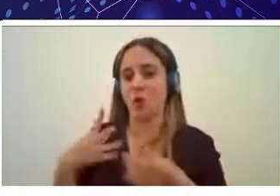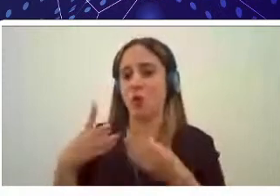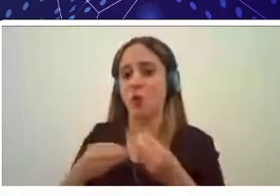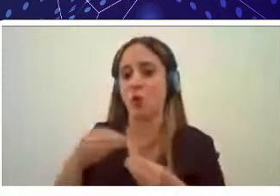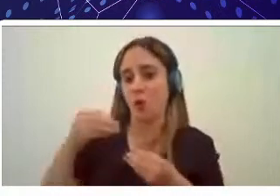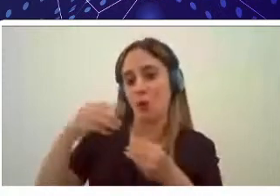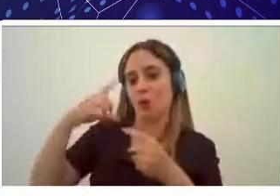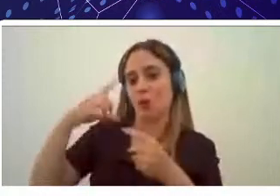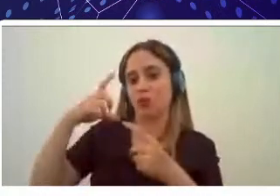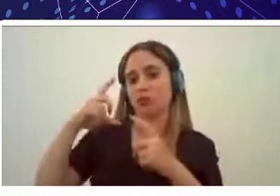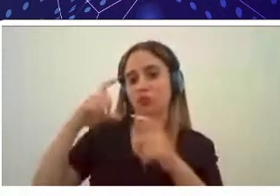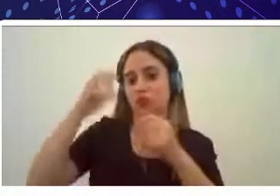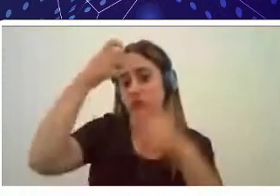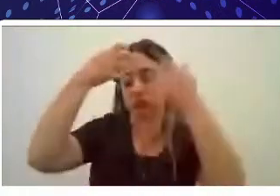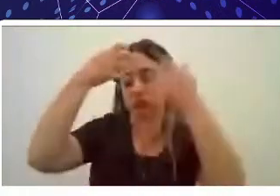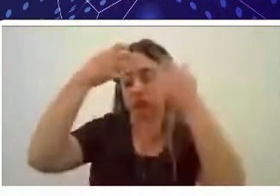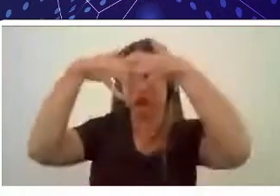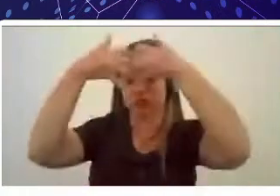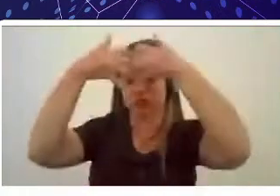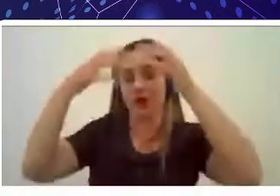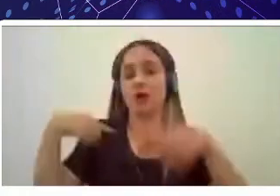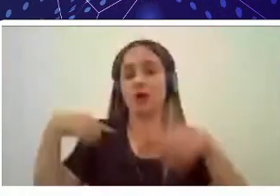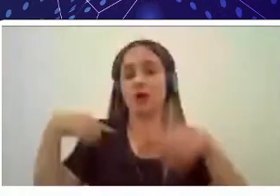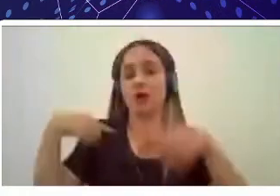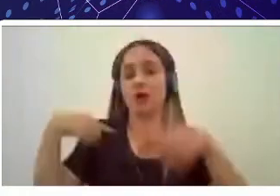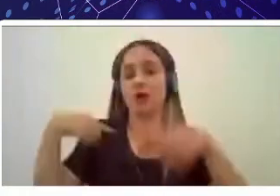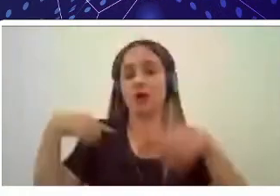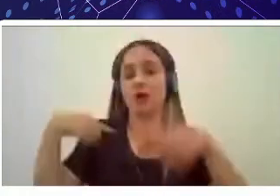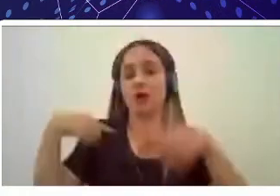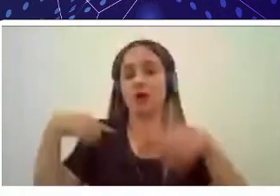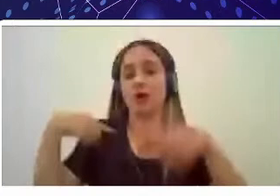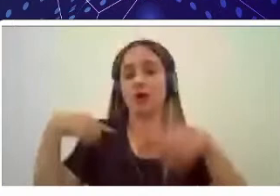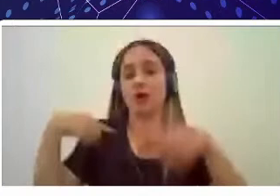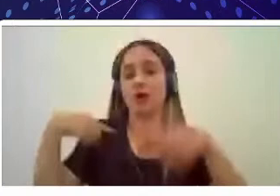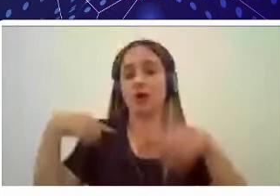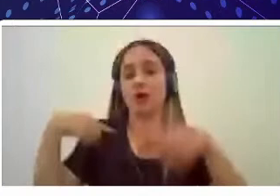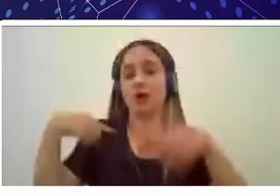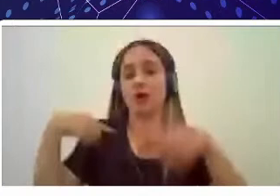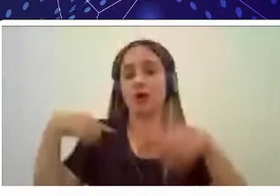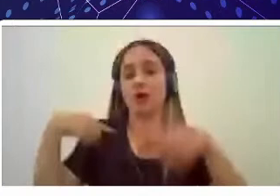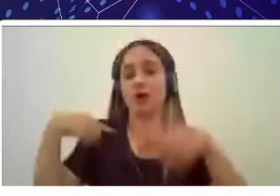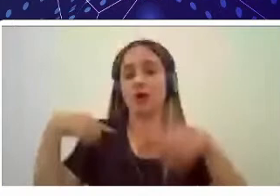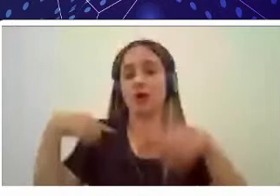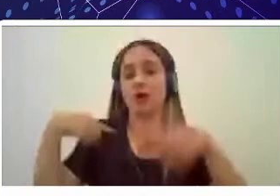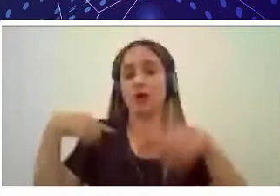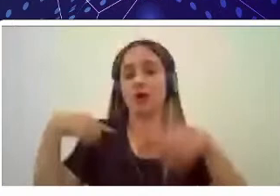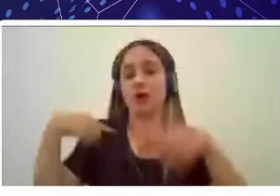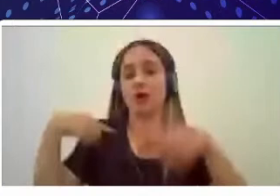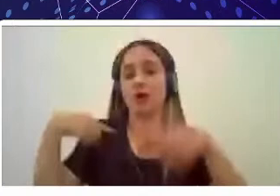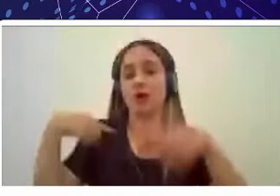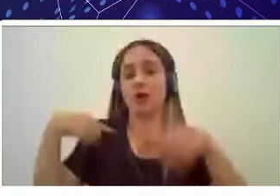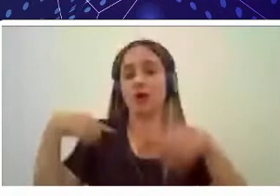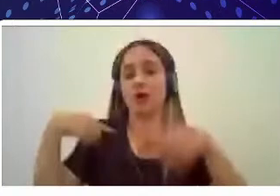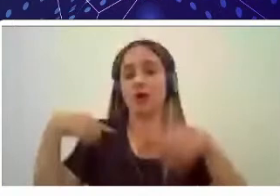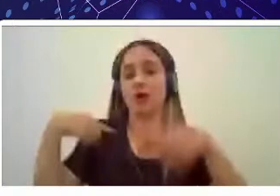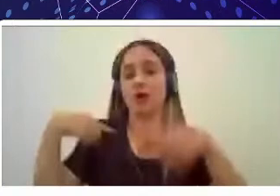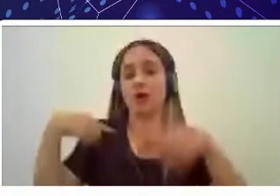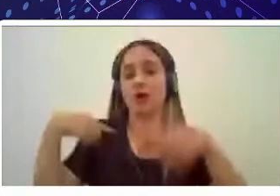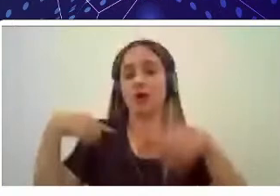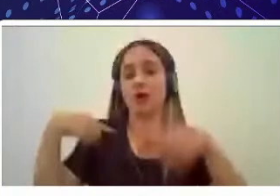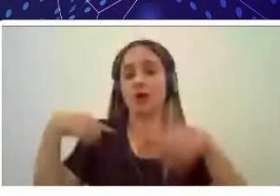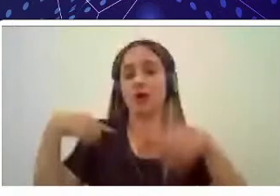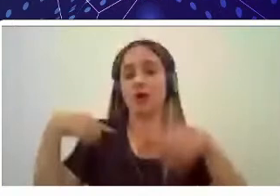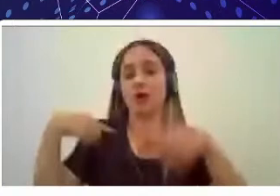realizar no setor de equidicultura. Além disso, nós temos professores como a professora Juscelene, que trabalha na área de forragicultura,